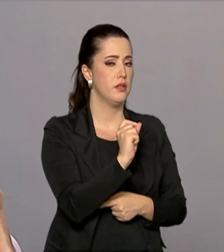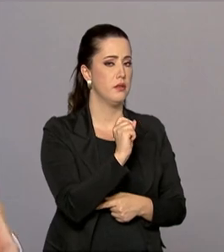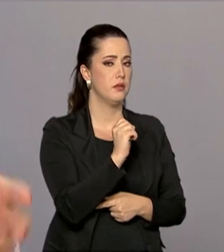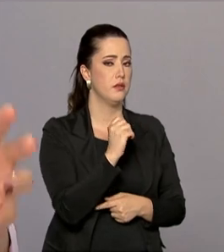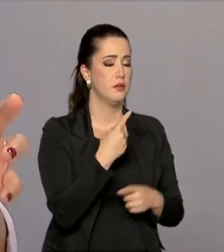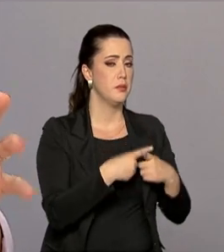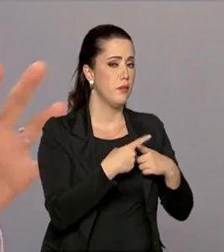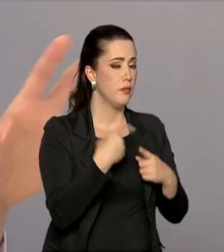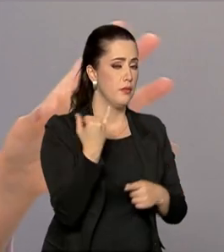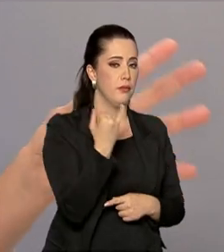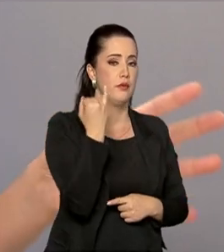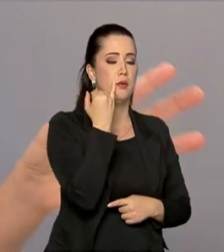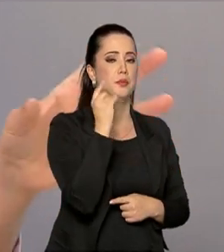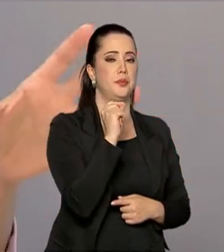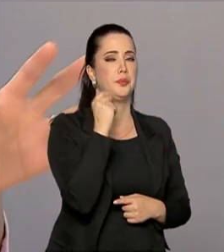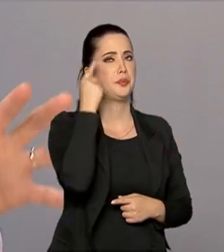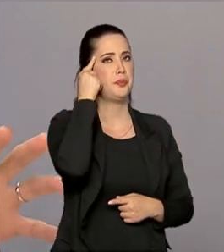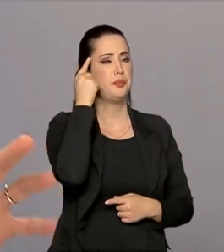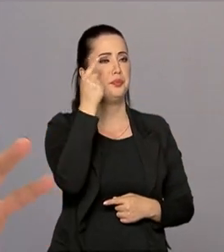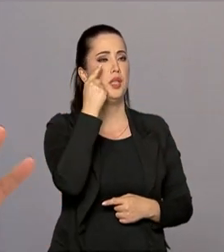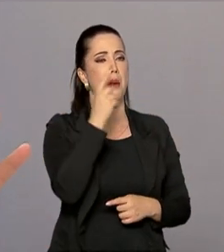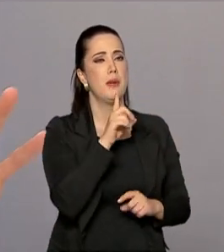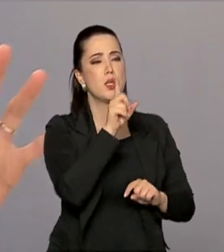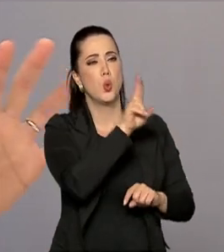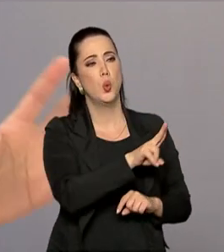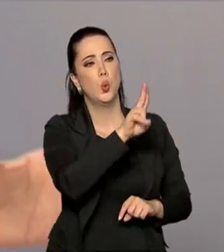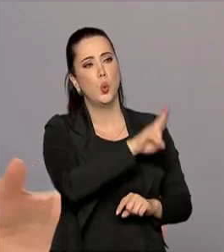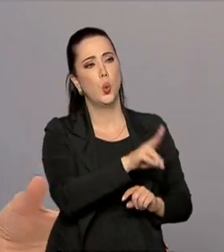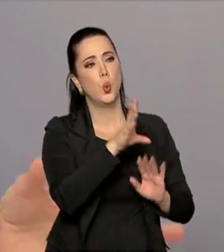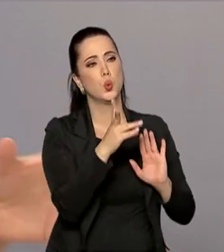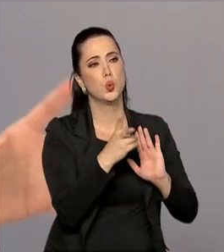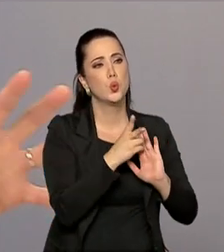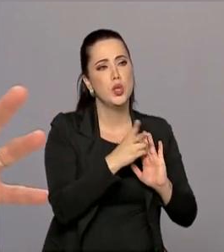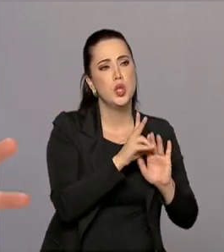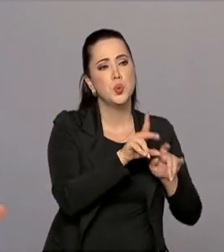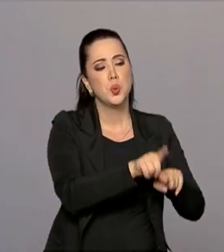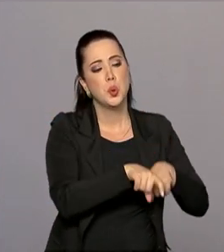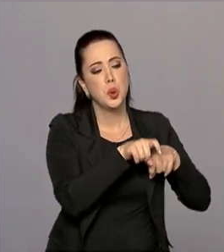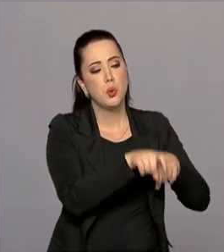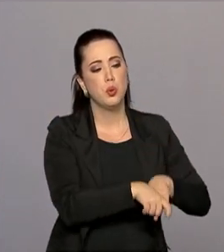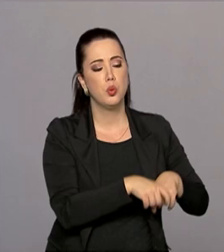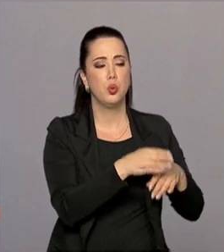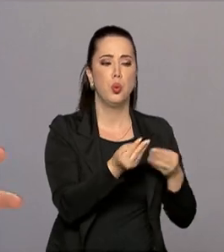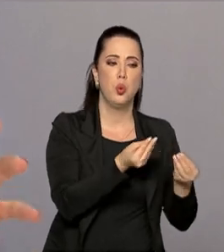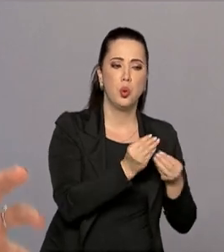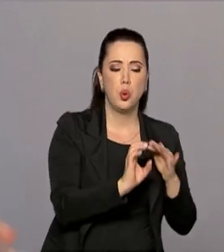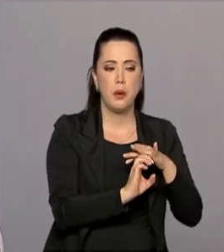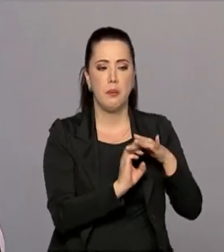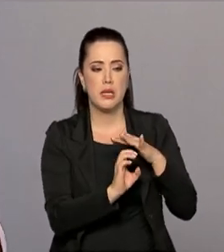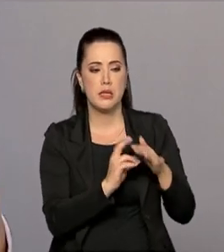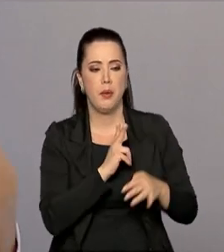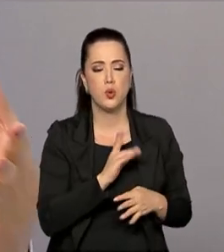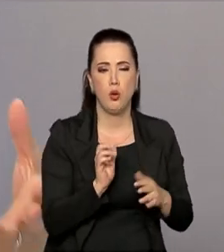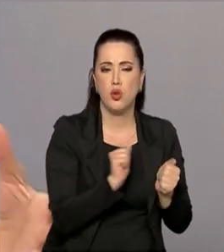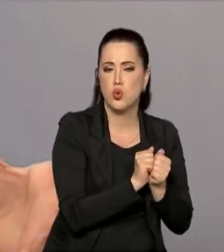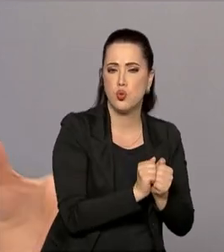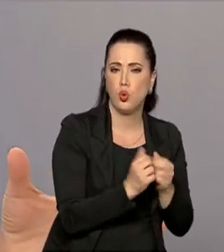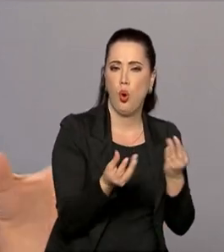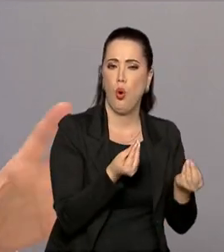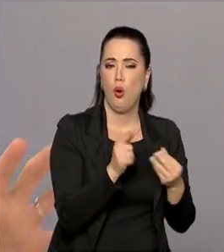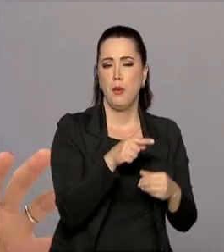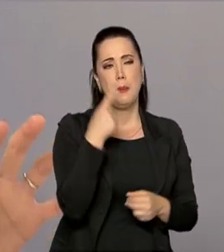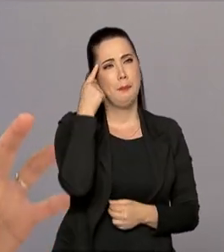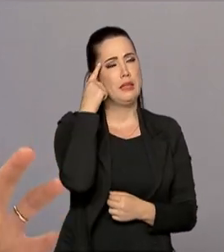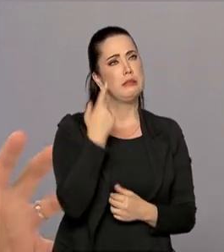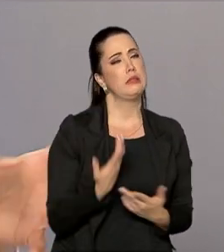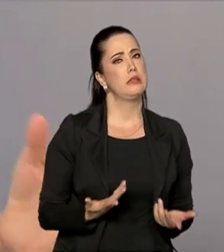vantagem econômica, mas quando a gente pensa em exploração da terra indígena de uma forma diferenciada com a participação da iniciativa privada, você de alguma forma